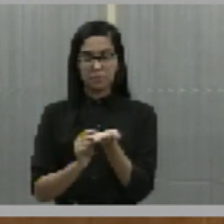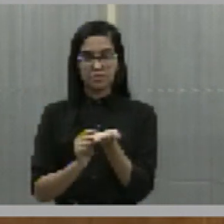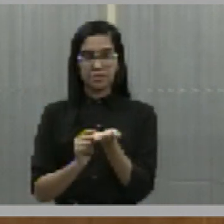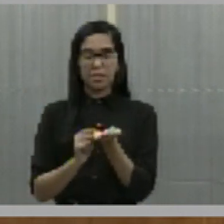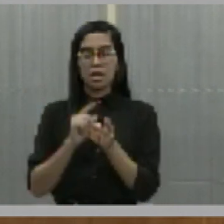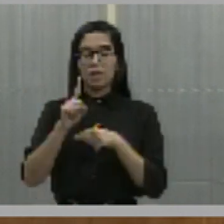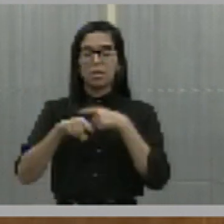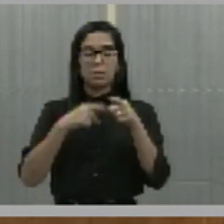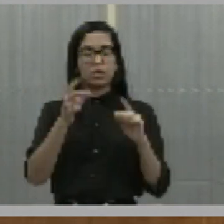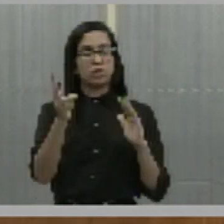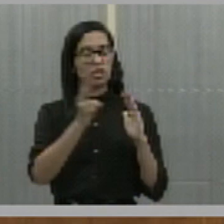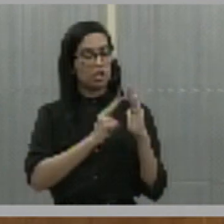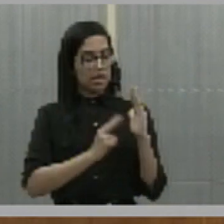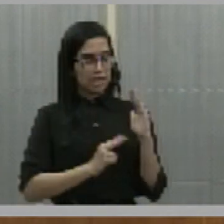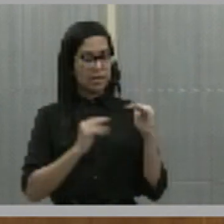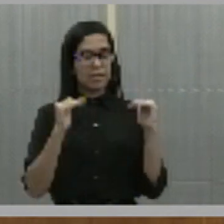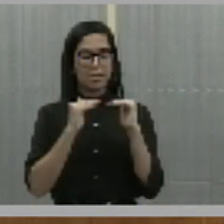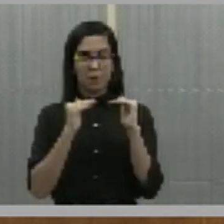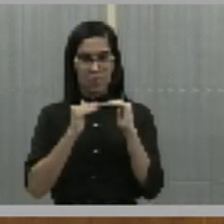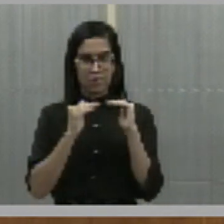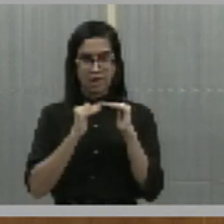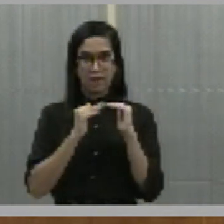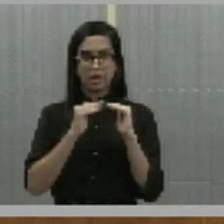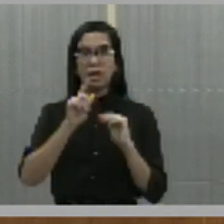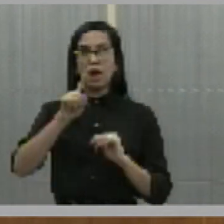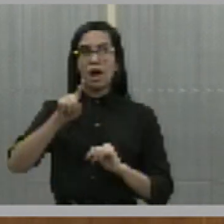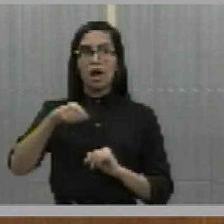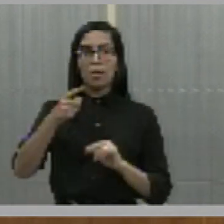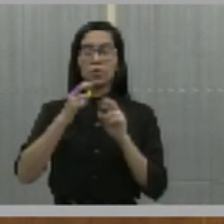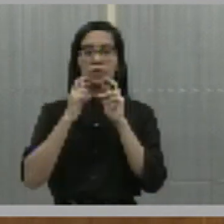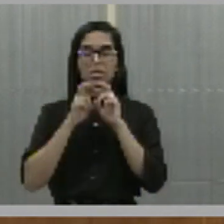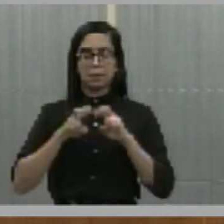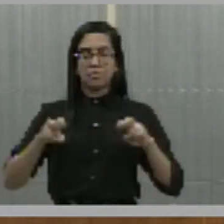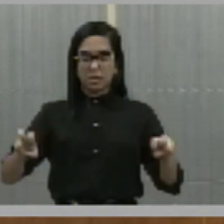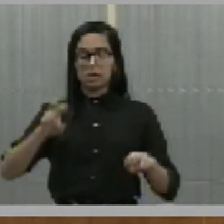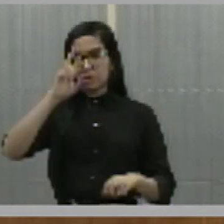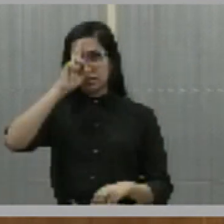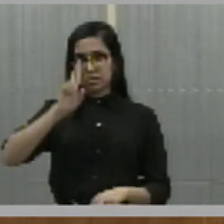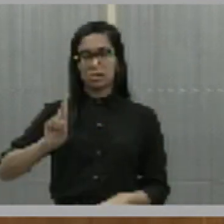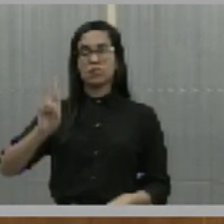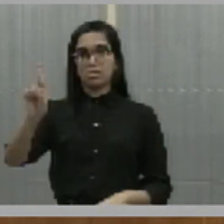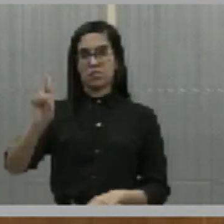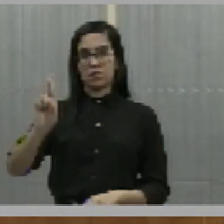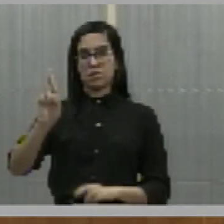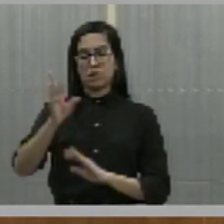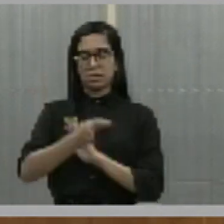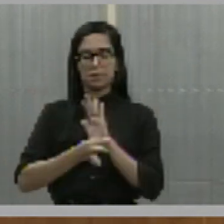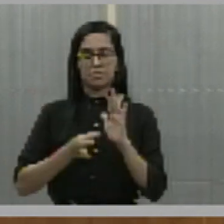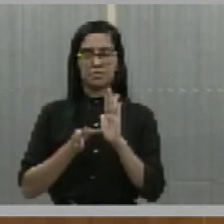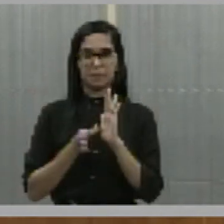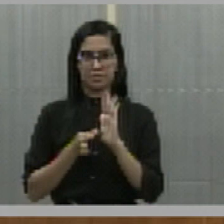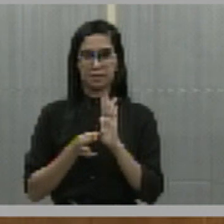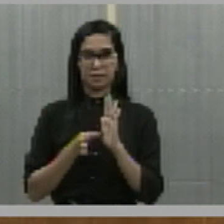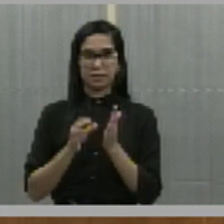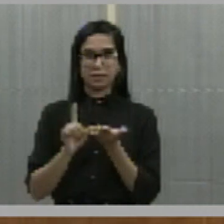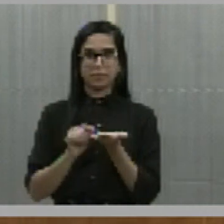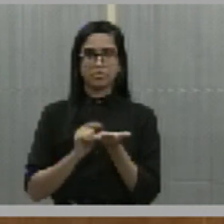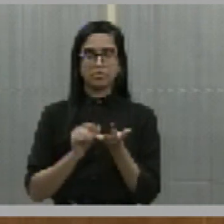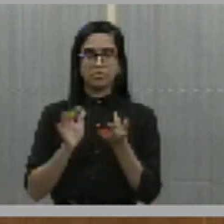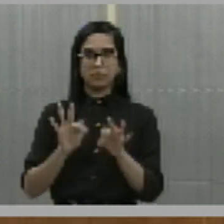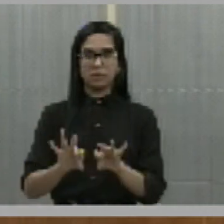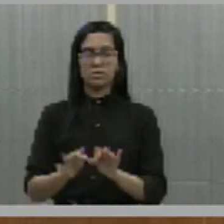coordenação de serviços de redação de atas, a qual depois de lida, achada conforme a própria penal e vacinada pela mesa da sessão.